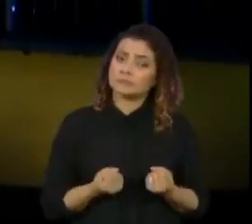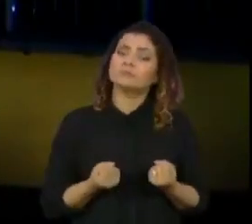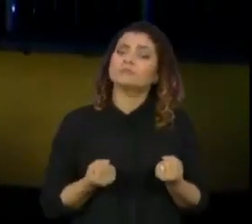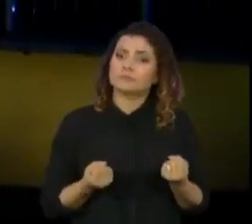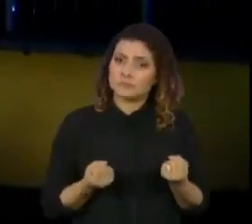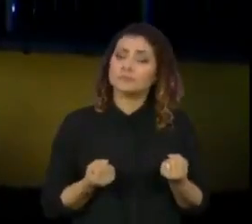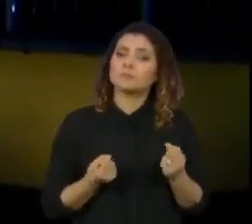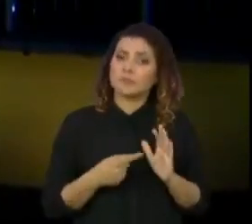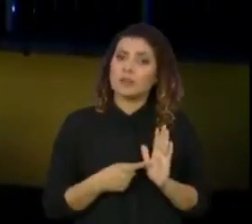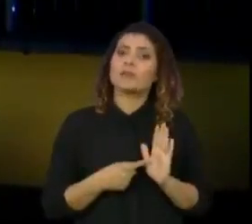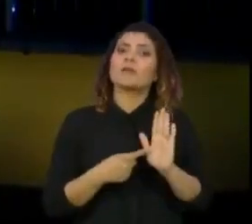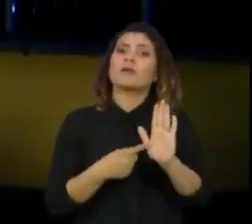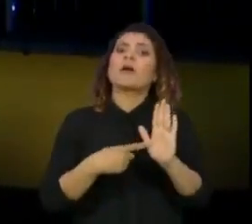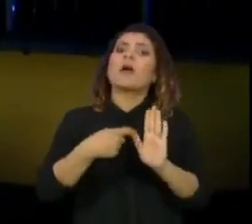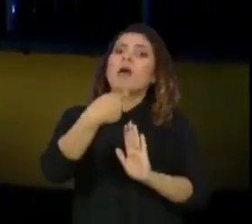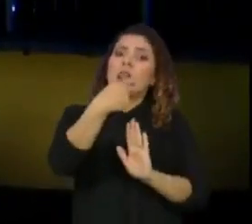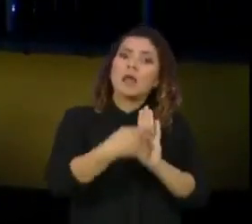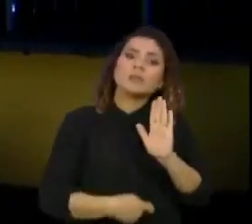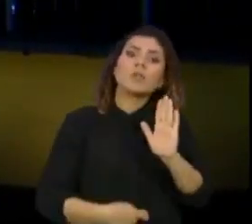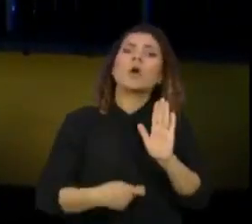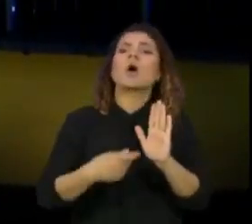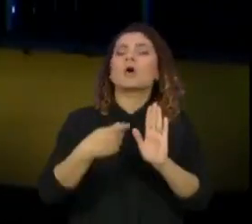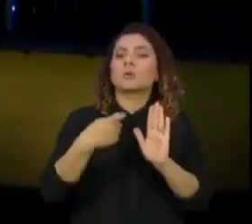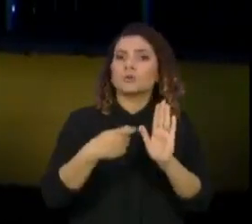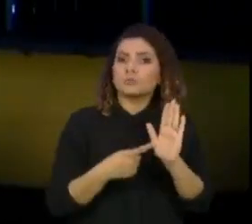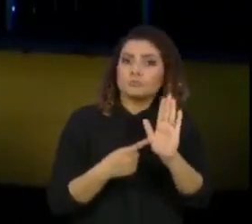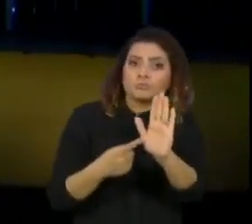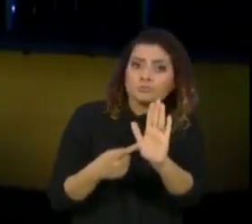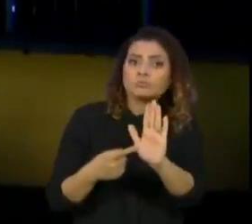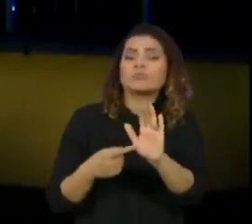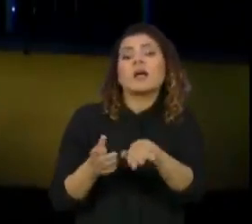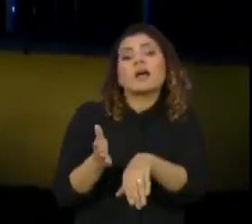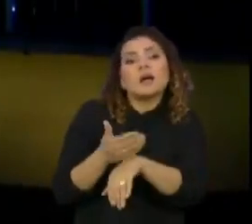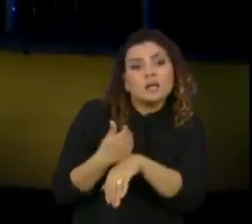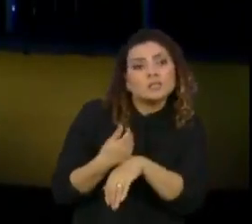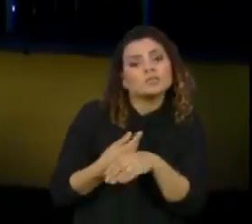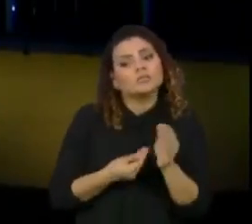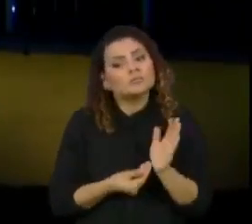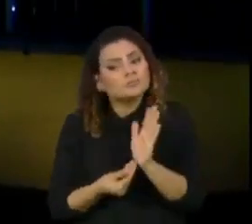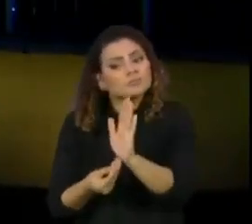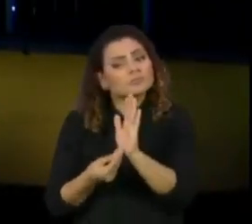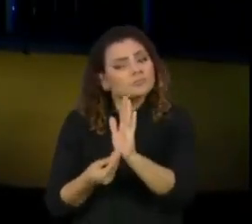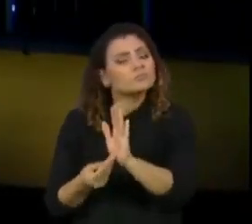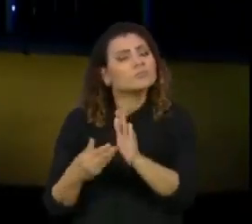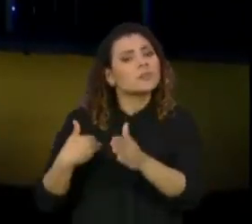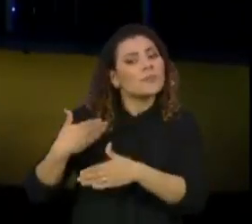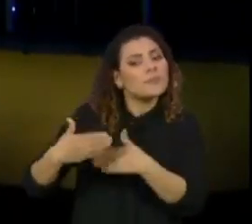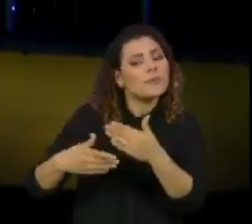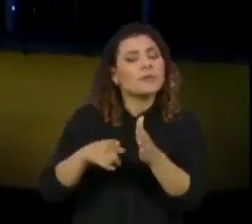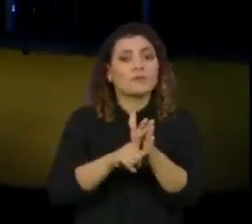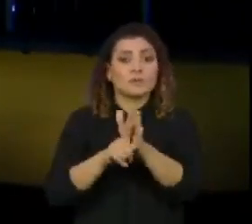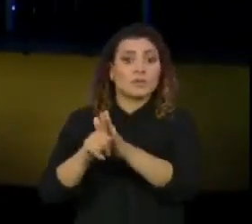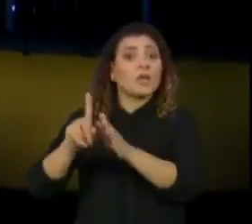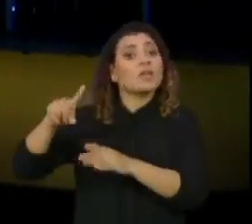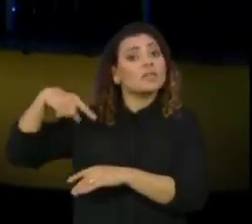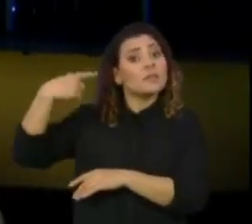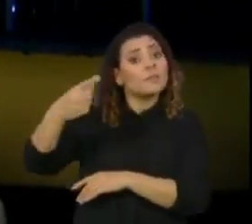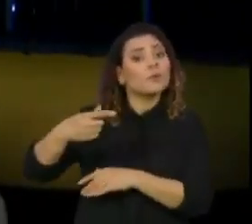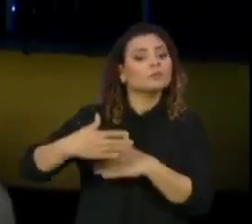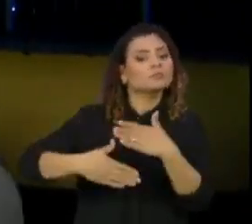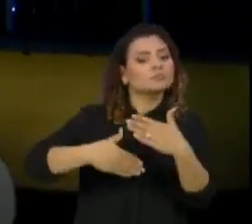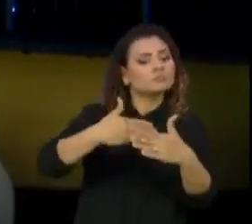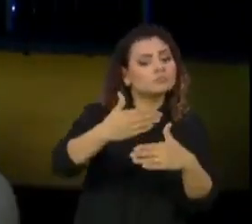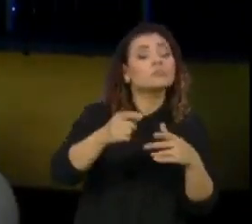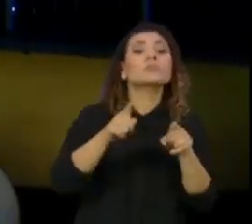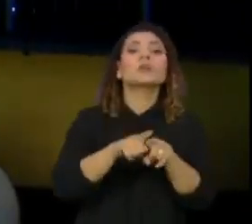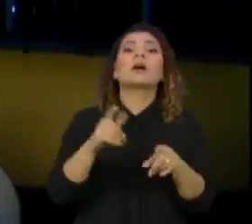relatórios preliminares em função daquilo que se investigava. Depois, nós evoluímos